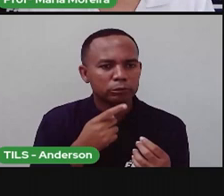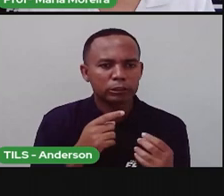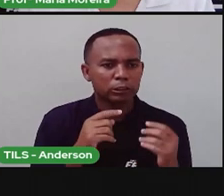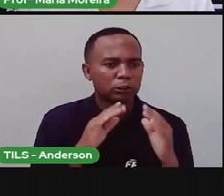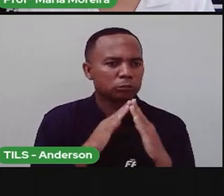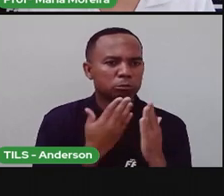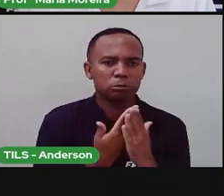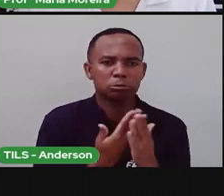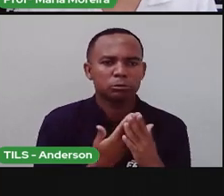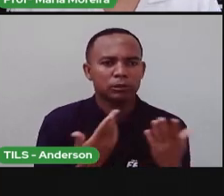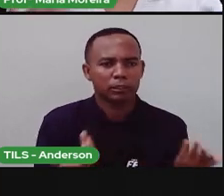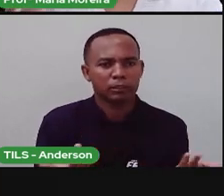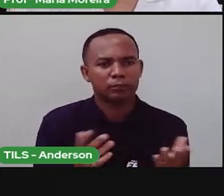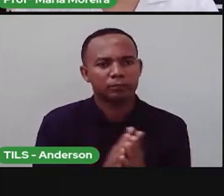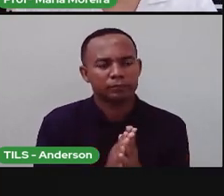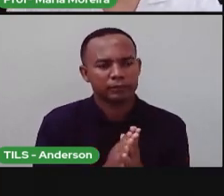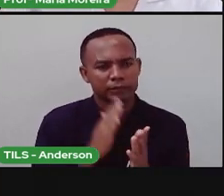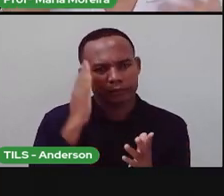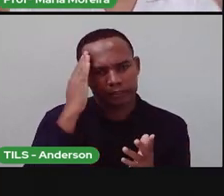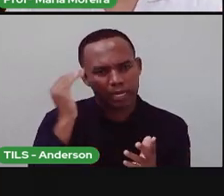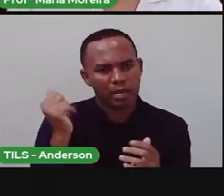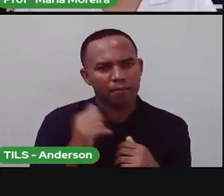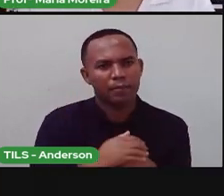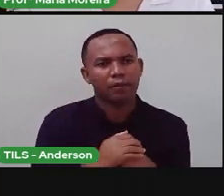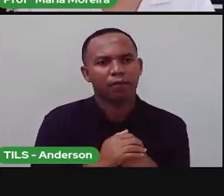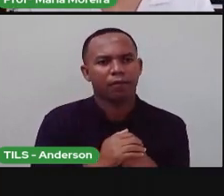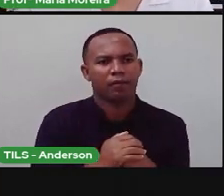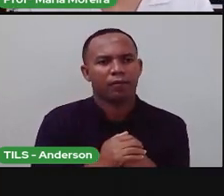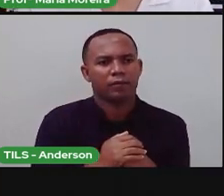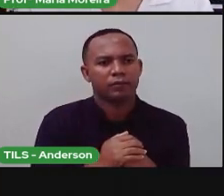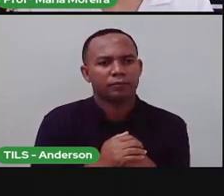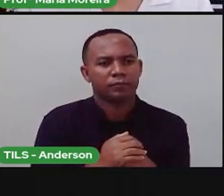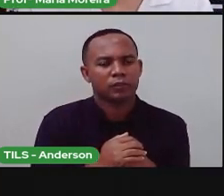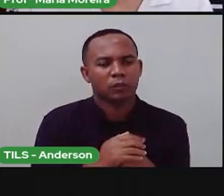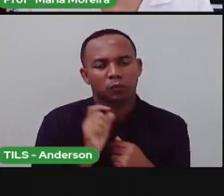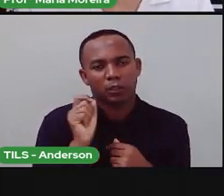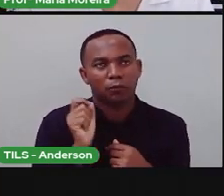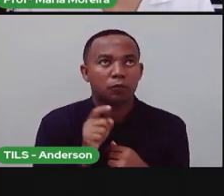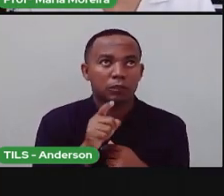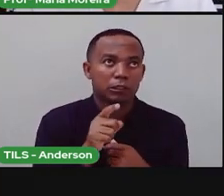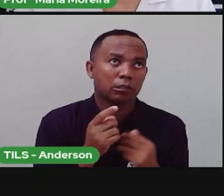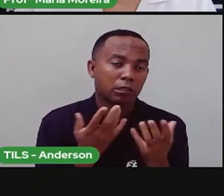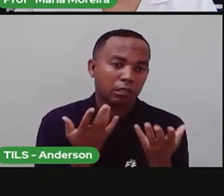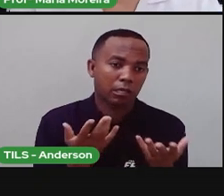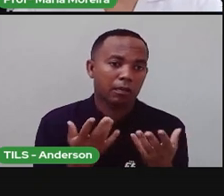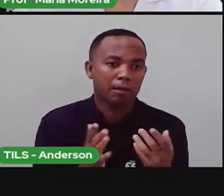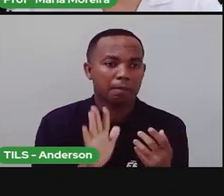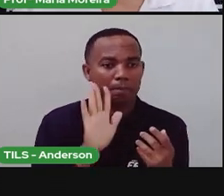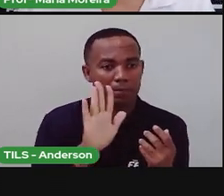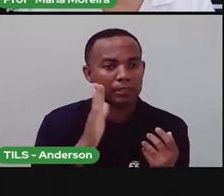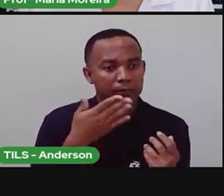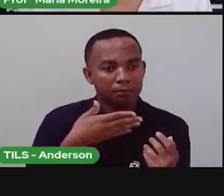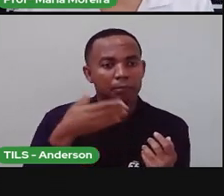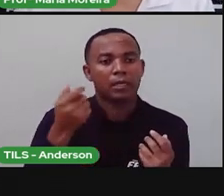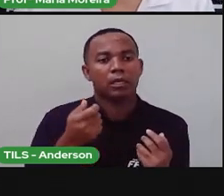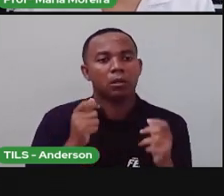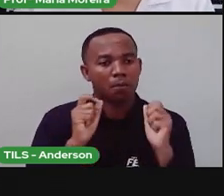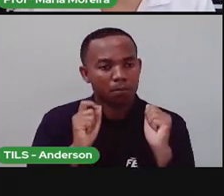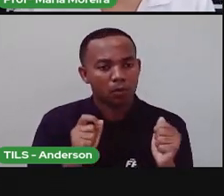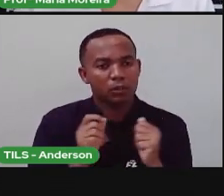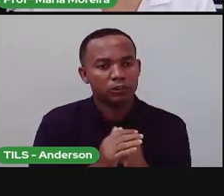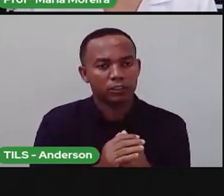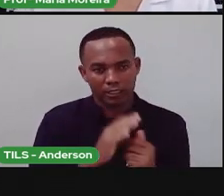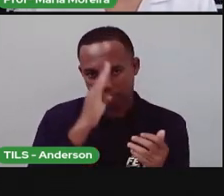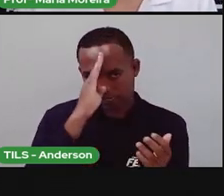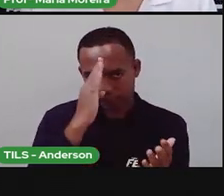que vocês estão tendo agora? Eu sei que talvez não seja o que vocês queriam, mas é o melhor que a gente pode dar para vocês. E